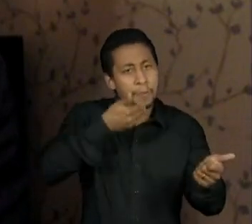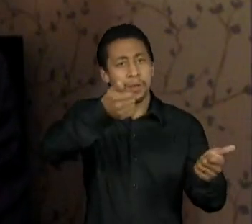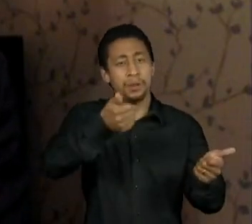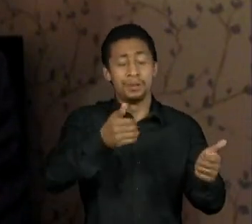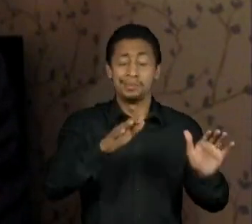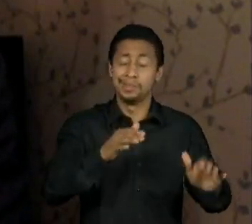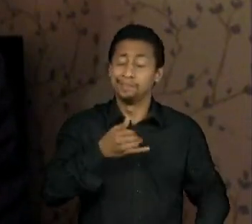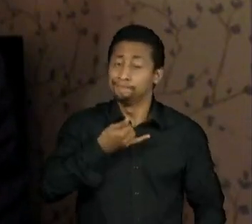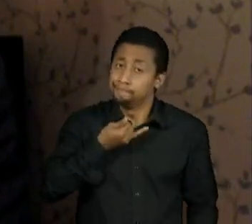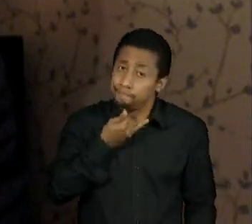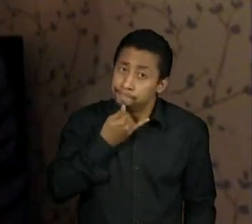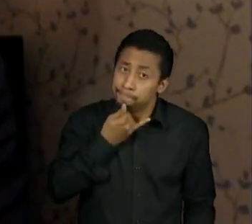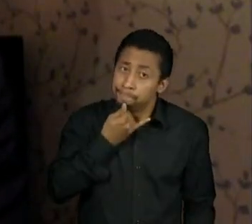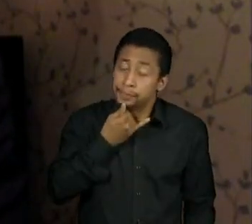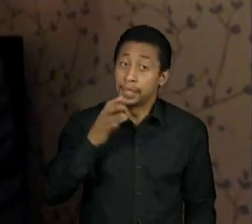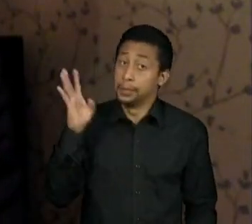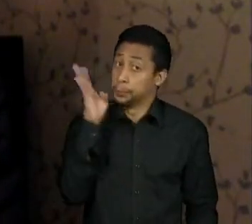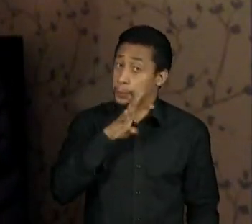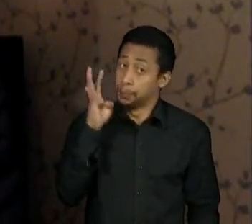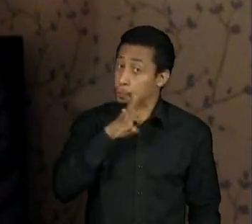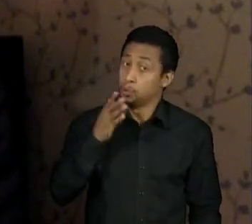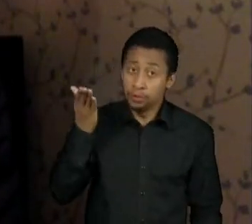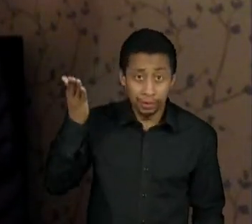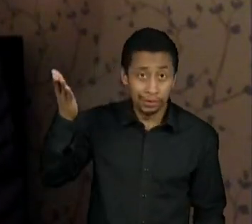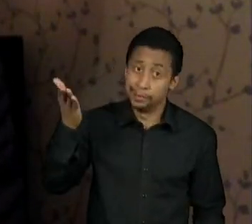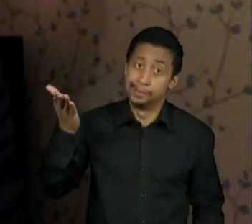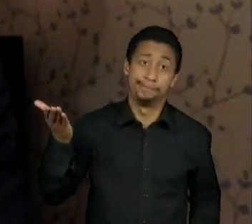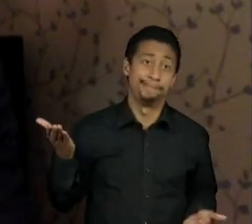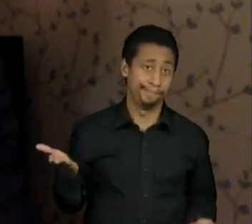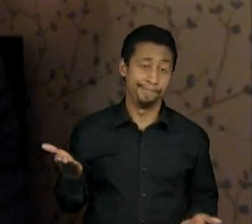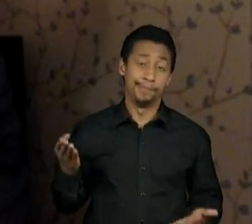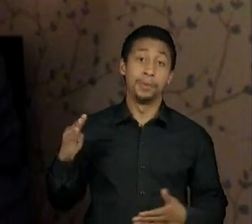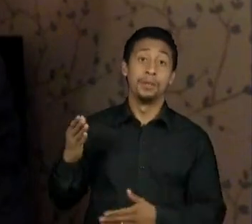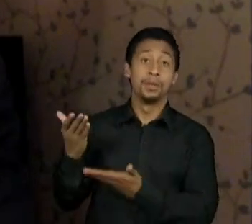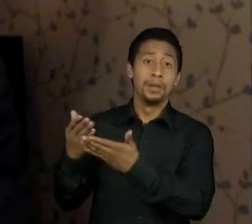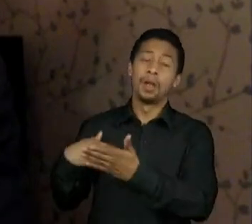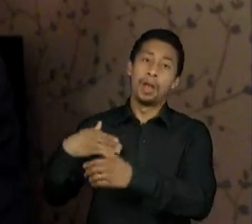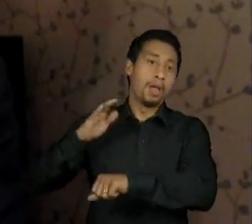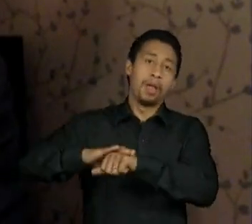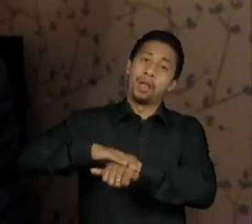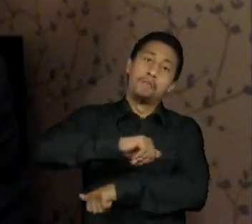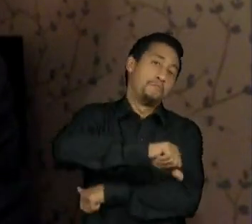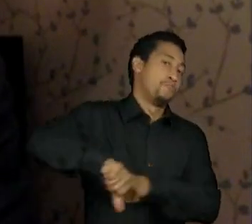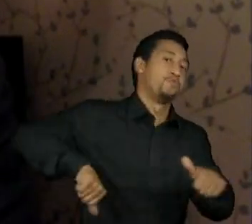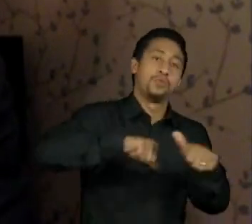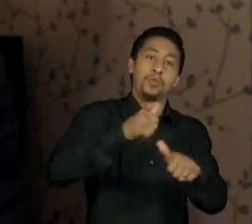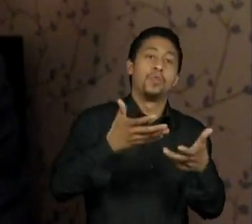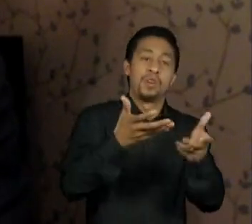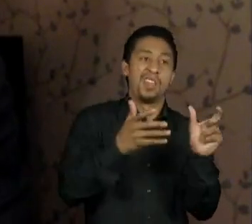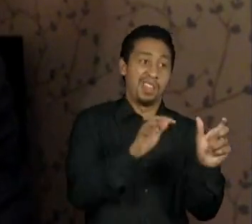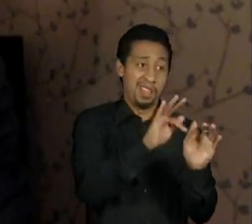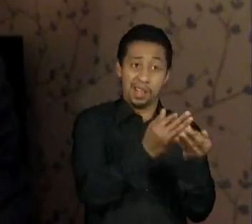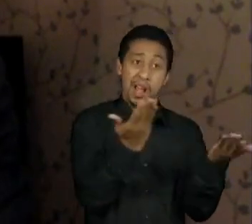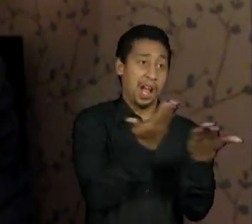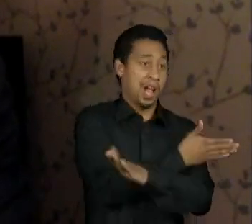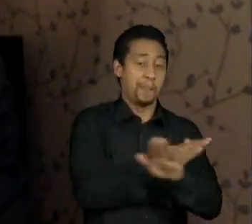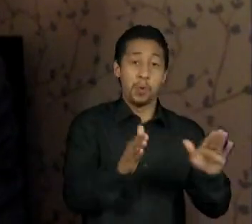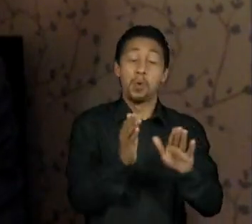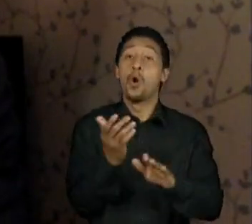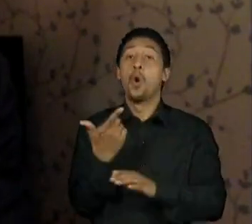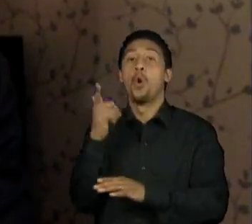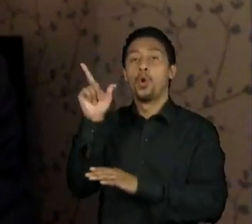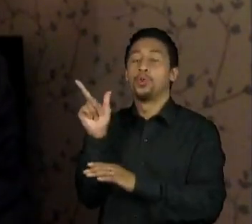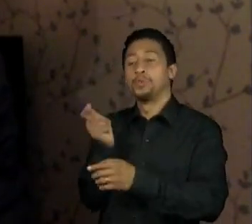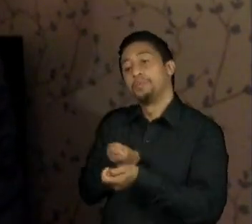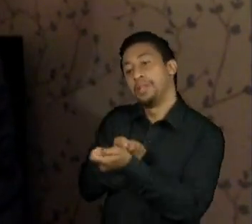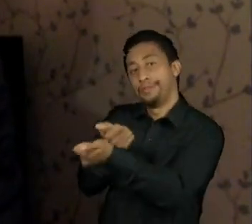infelizmente, a teimosia e a demagogia prevaleceram e o governo optou por renovar o auxílio emergencial, o que é um caminho muito mais